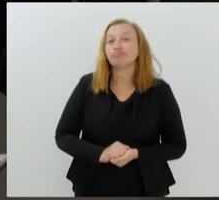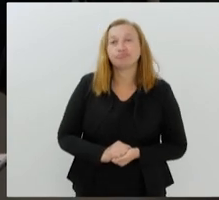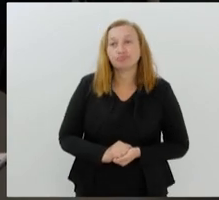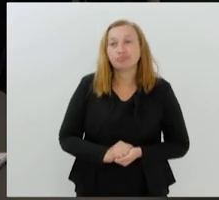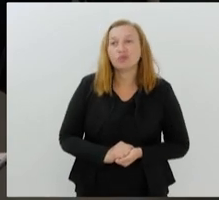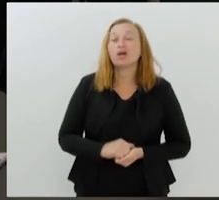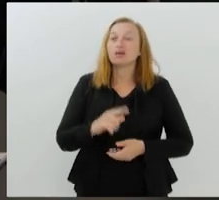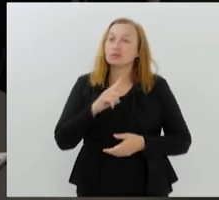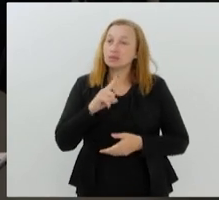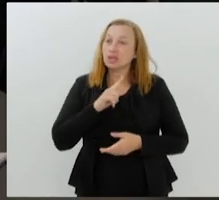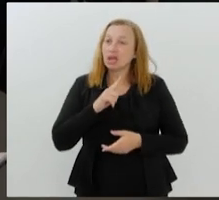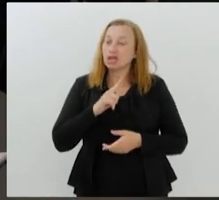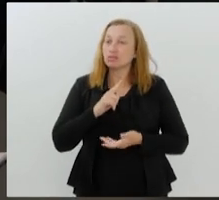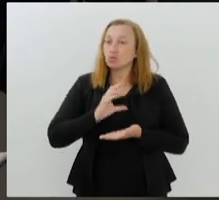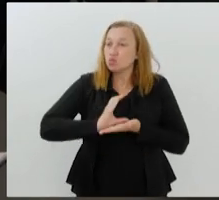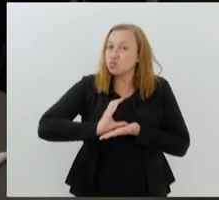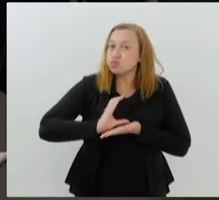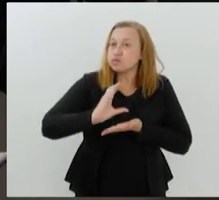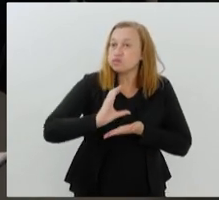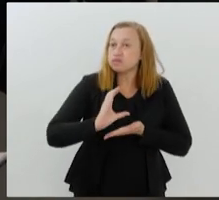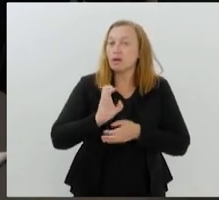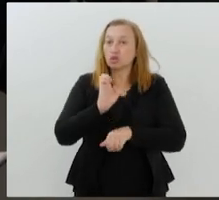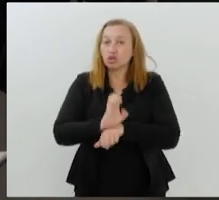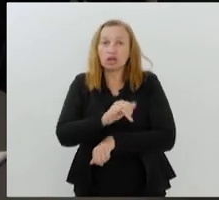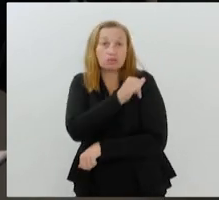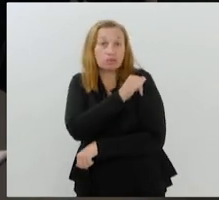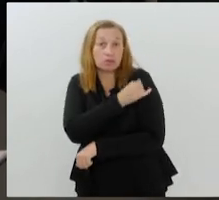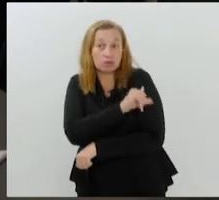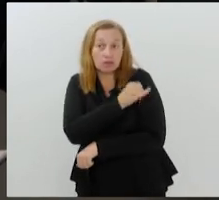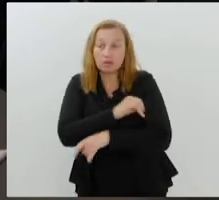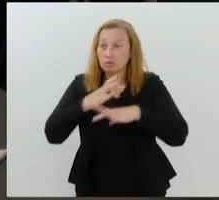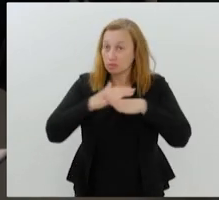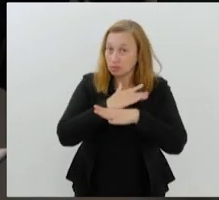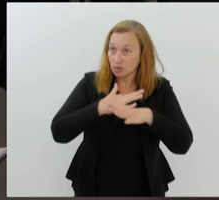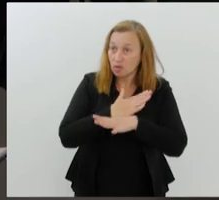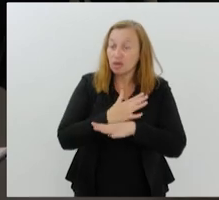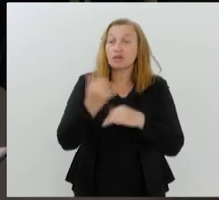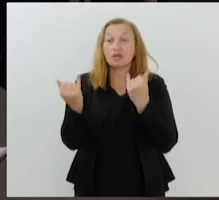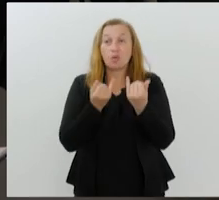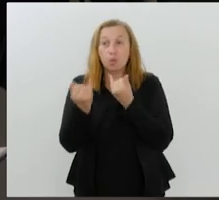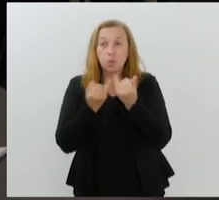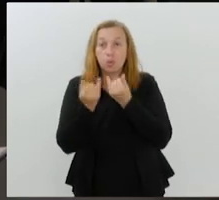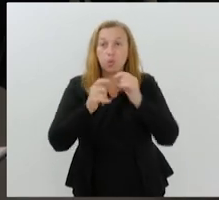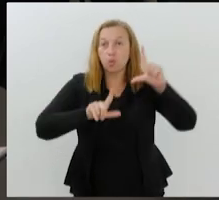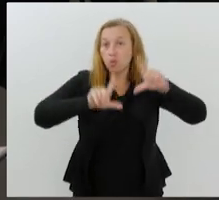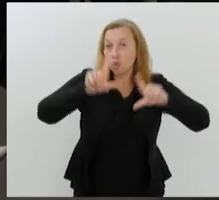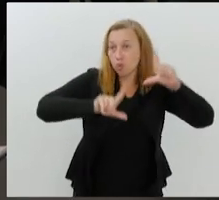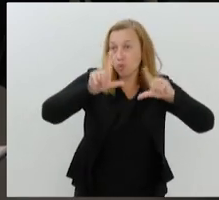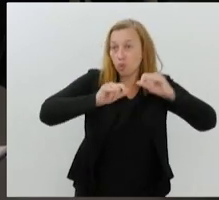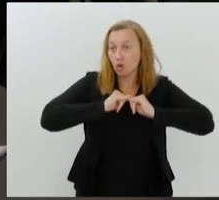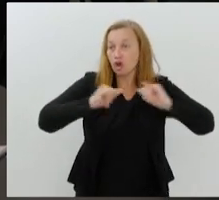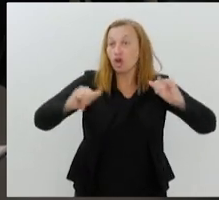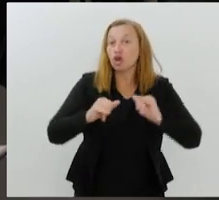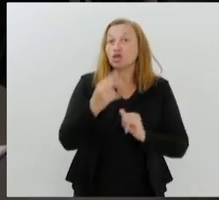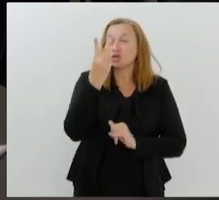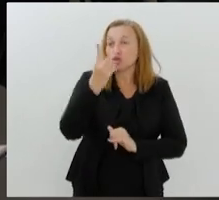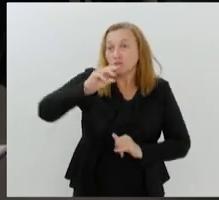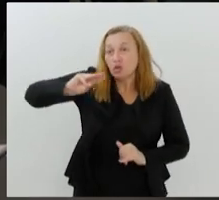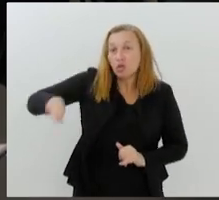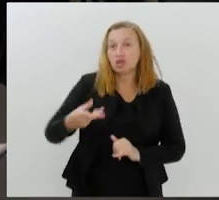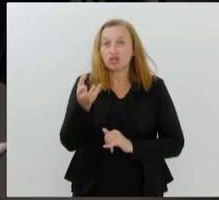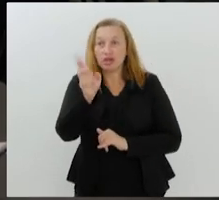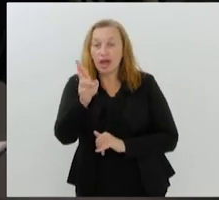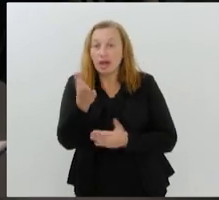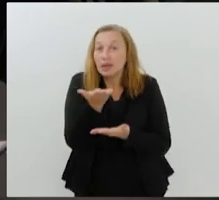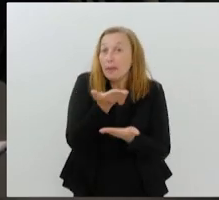tem uma evasão de recursos do Estado e da cidade do Rio de Janeiro. Conforme noticiado pela grande imprensa, 2 bilhões de reais o Rio de Janeiro